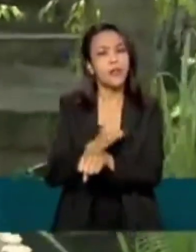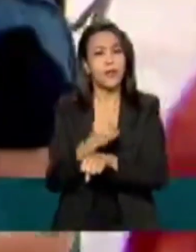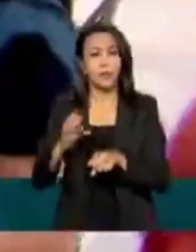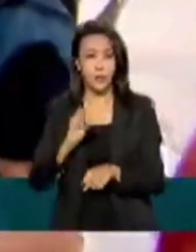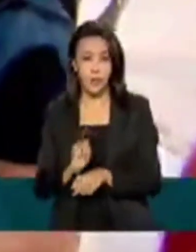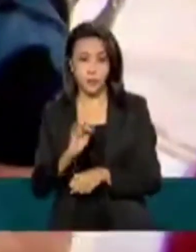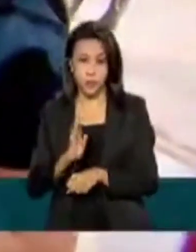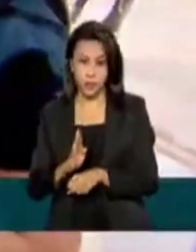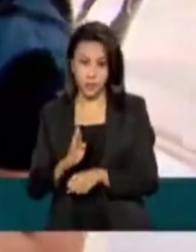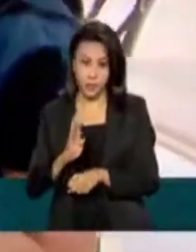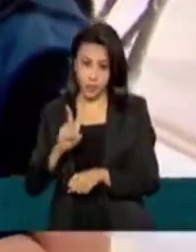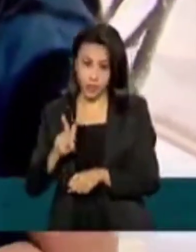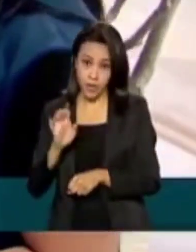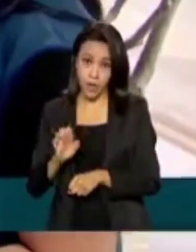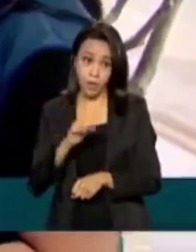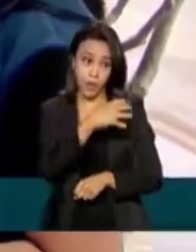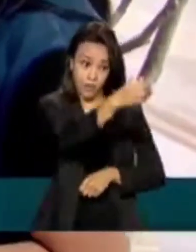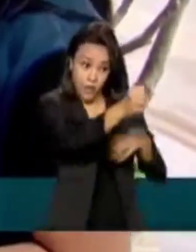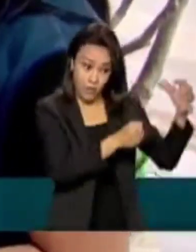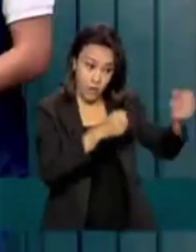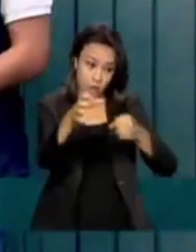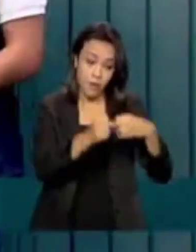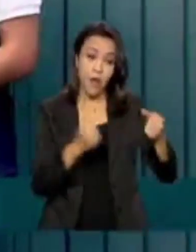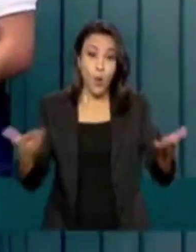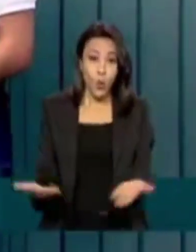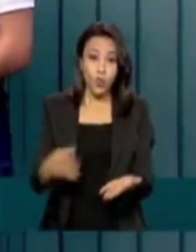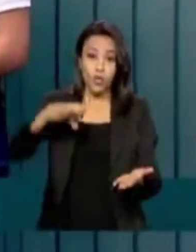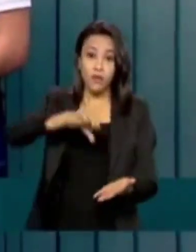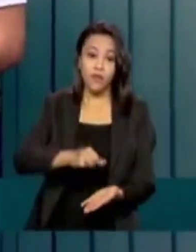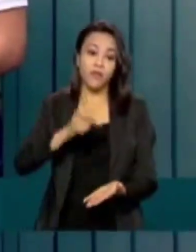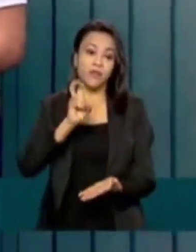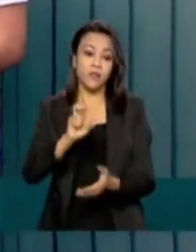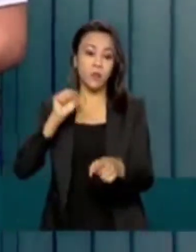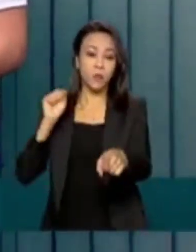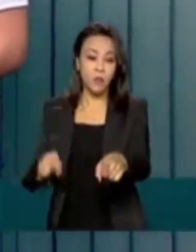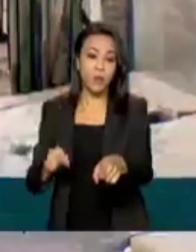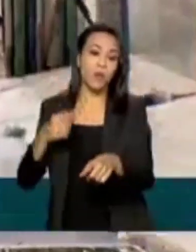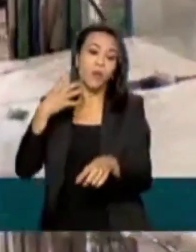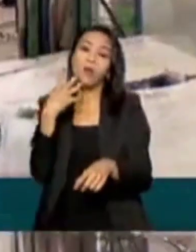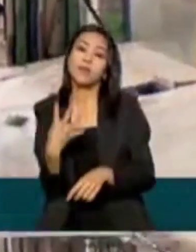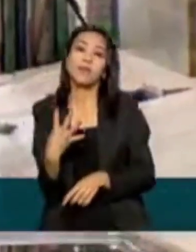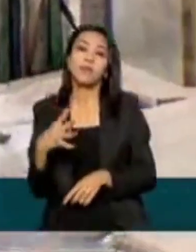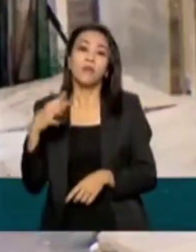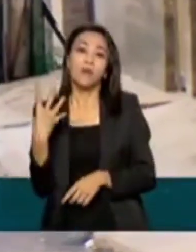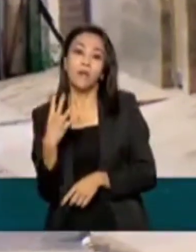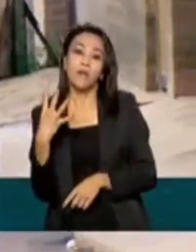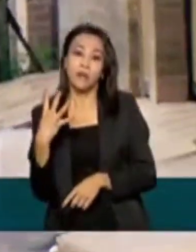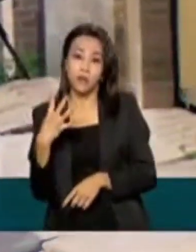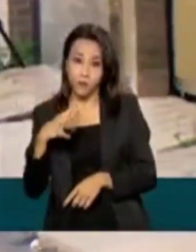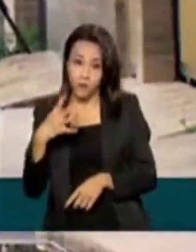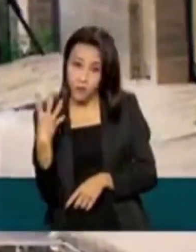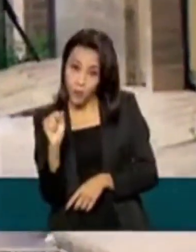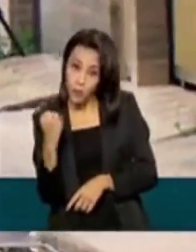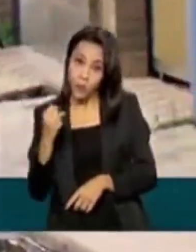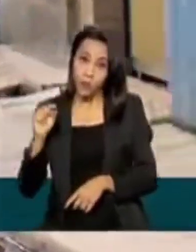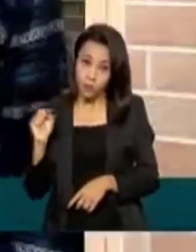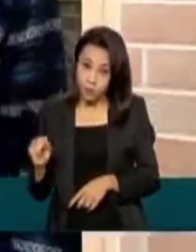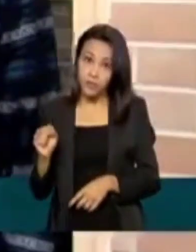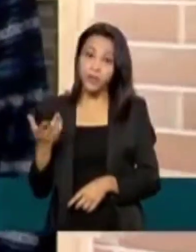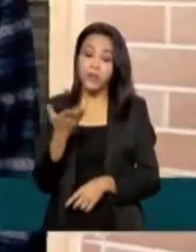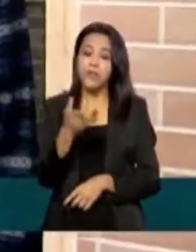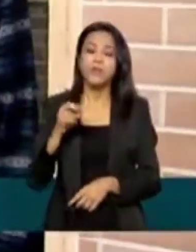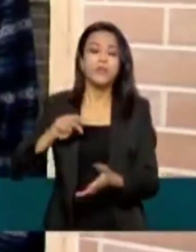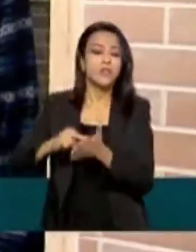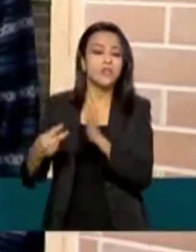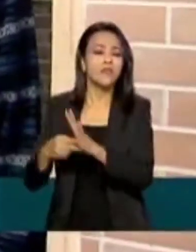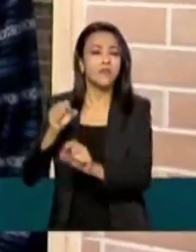pessoal. Atualmente, são 95.448 profissionais em ação, o que corresponde a cerca